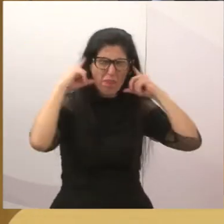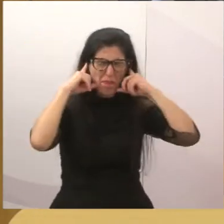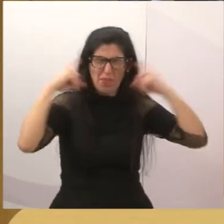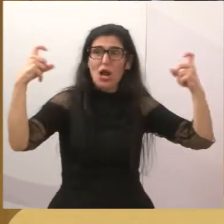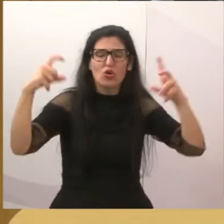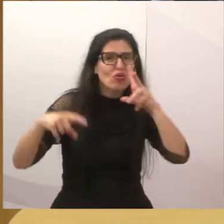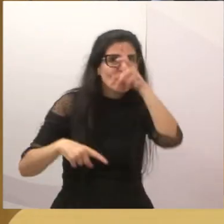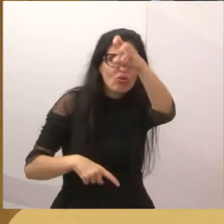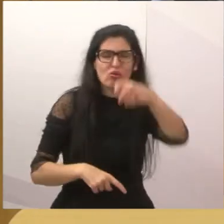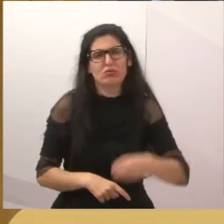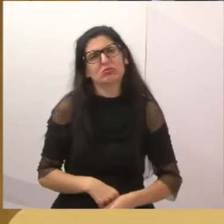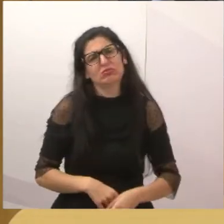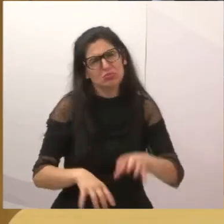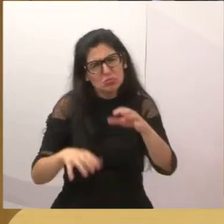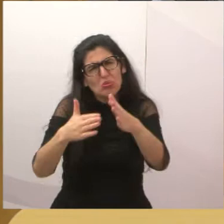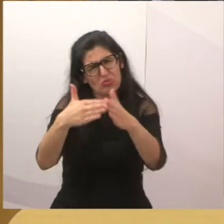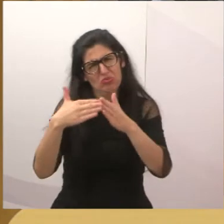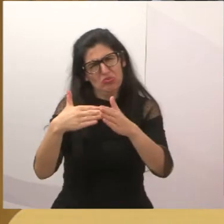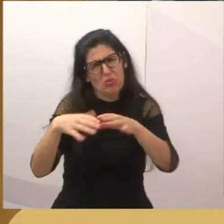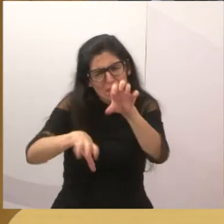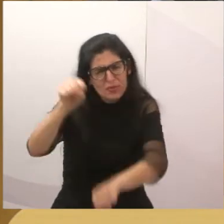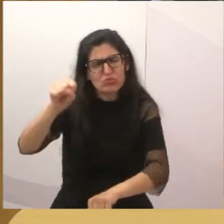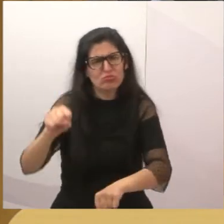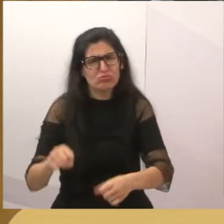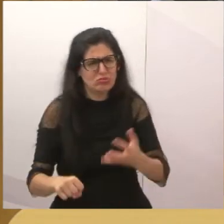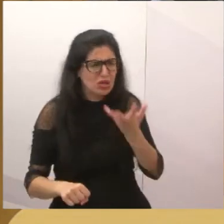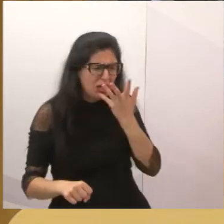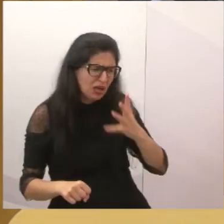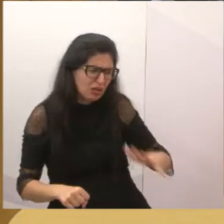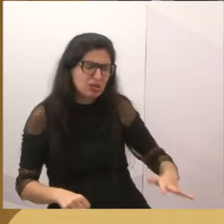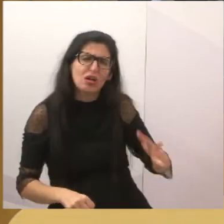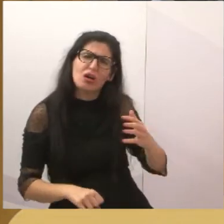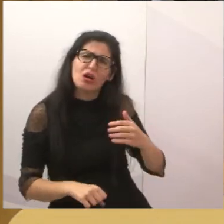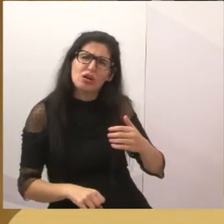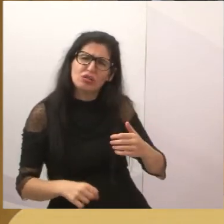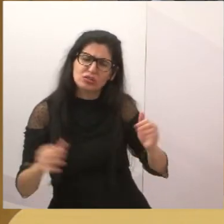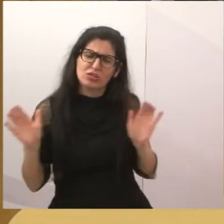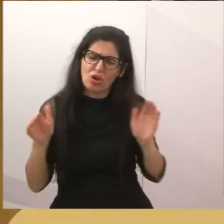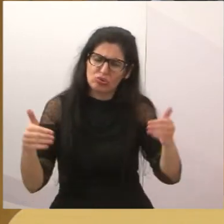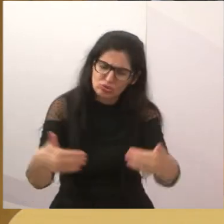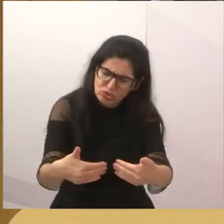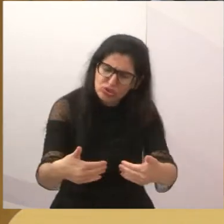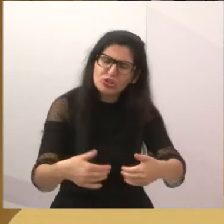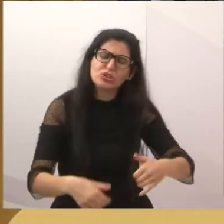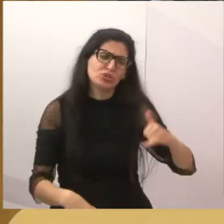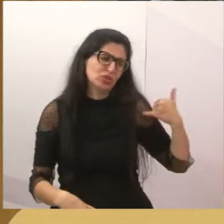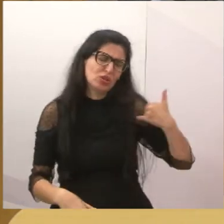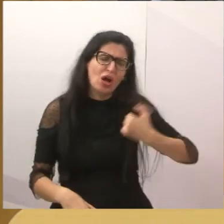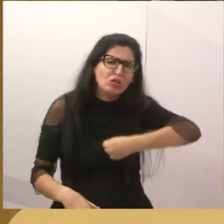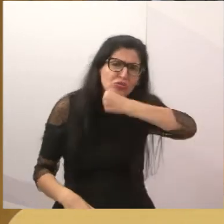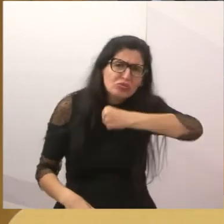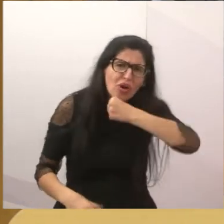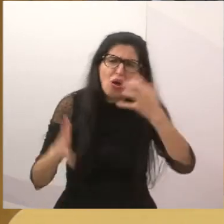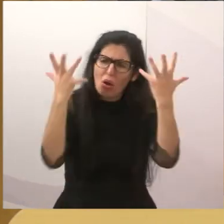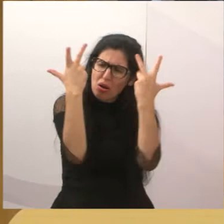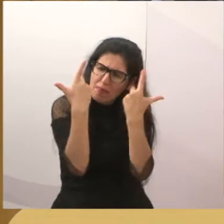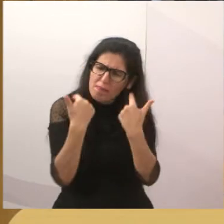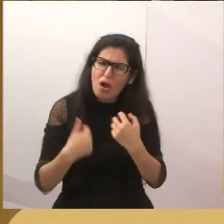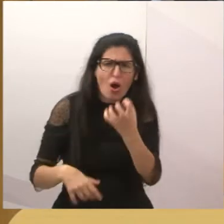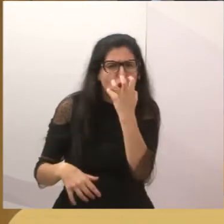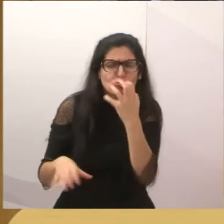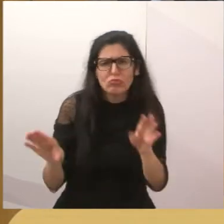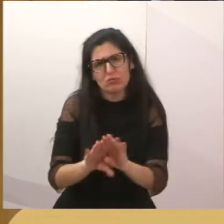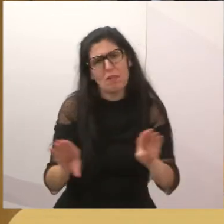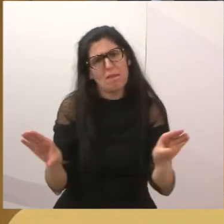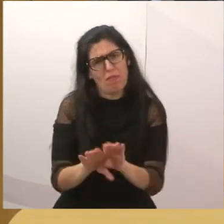para a audição. Gostaria de comentar também a respeito da tampinha legal ou tampinha solidária. A gente não batizou